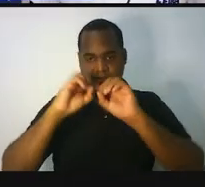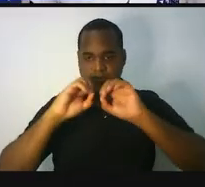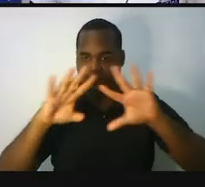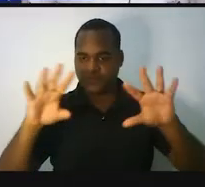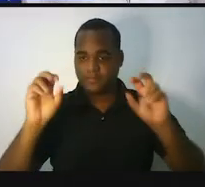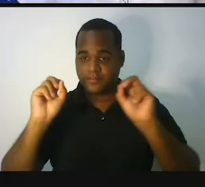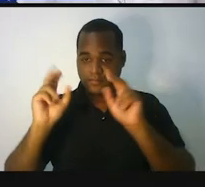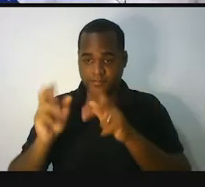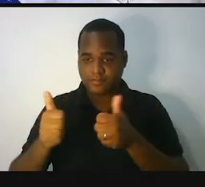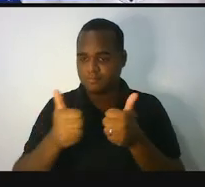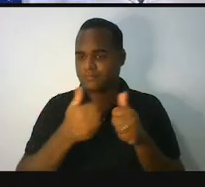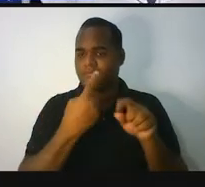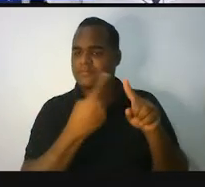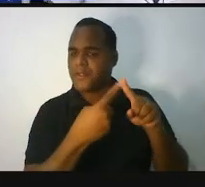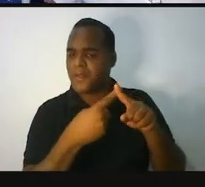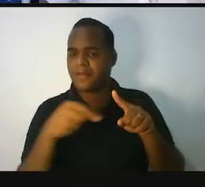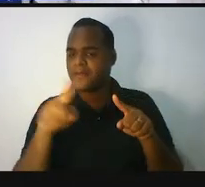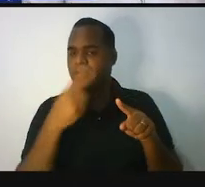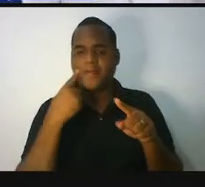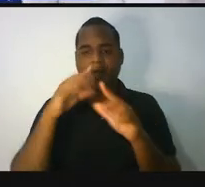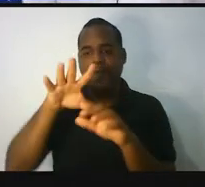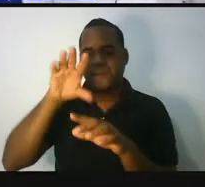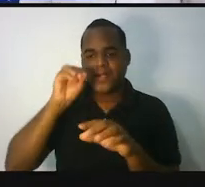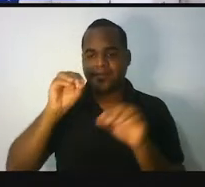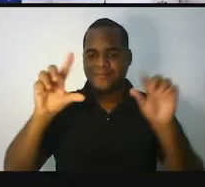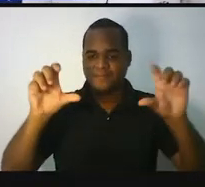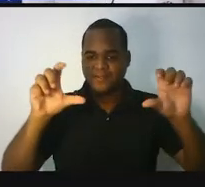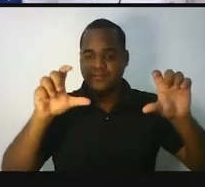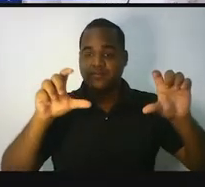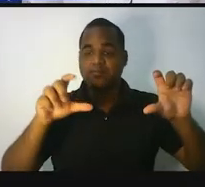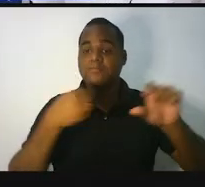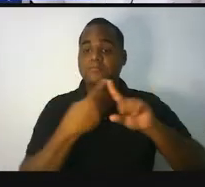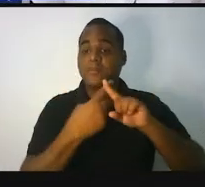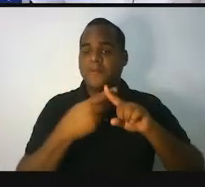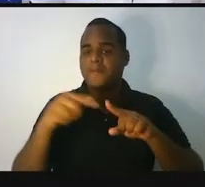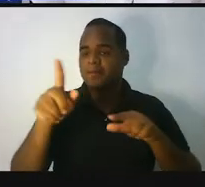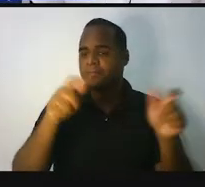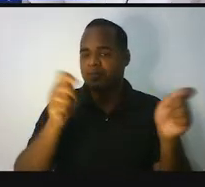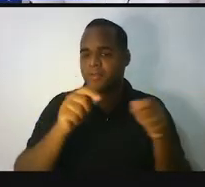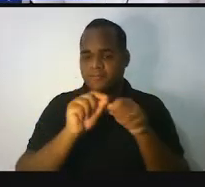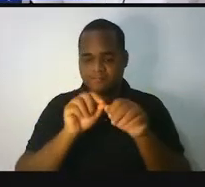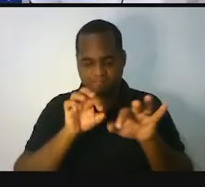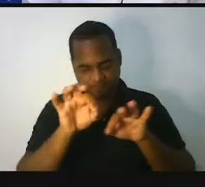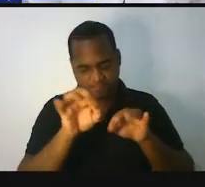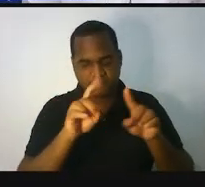Então, por que eu pedi que você printasse essa tela para que você conseguisse fazer